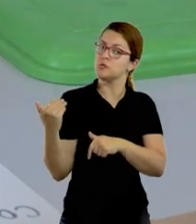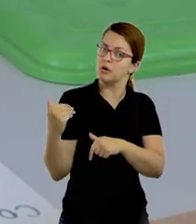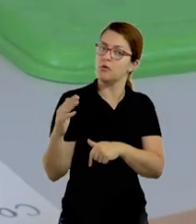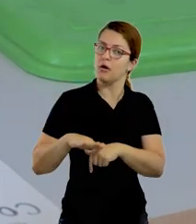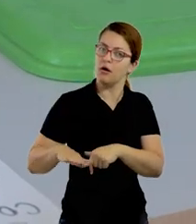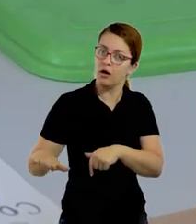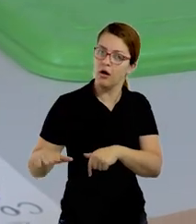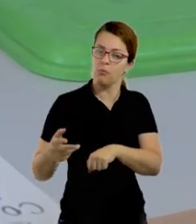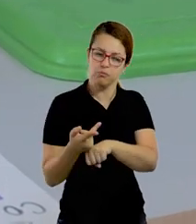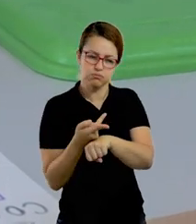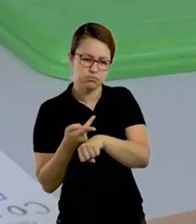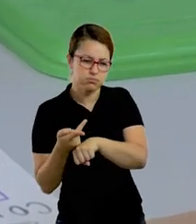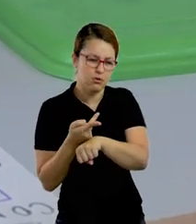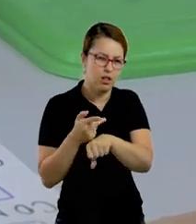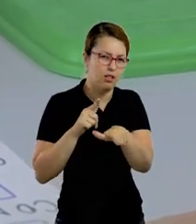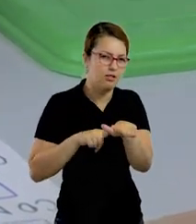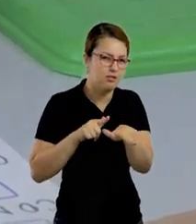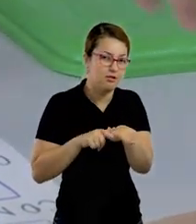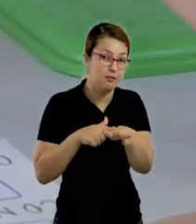letrinhas,